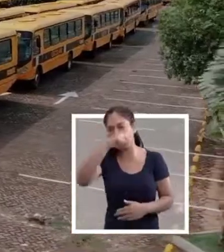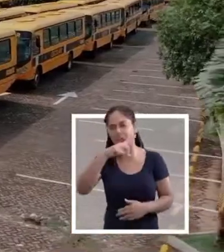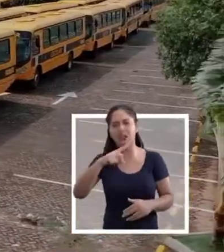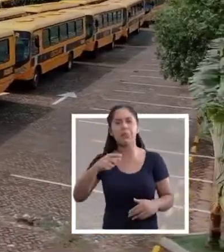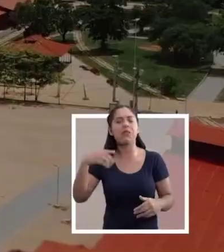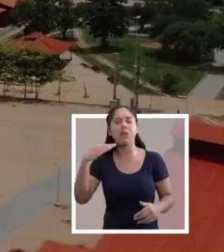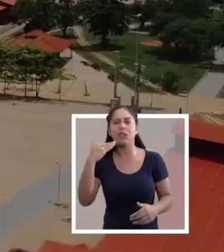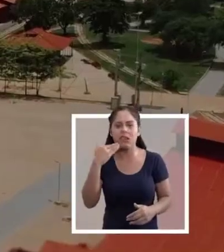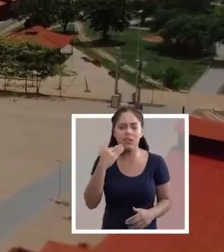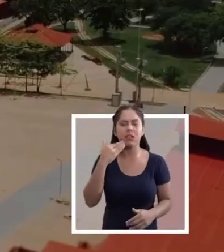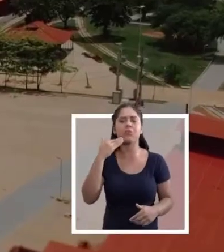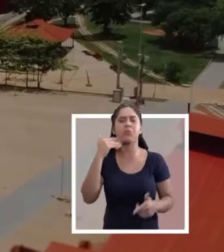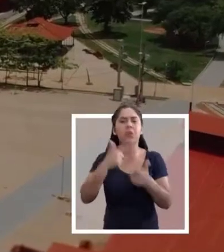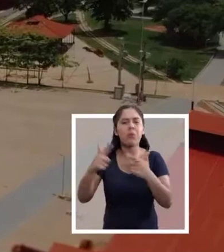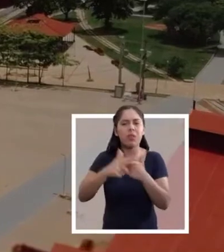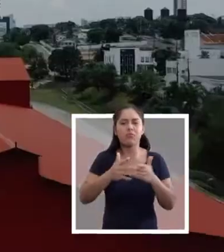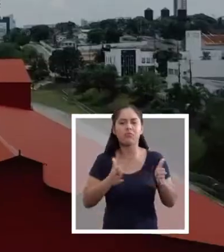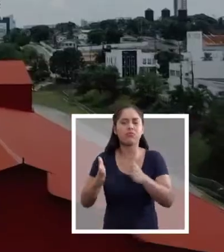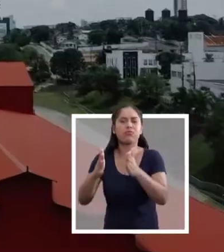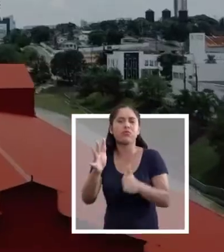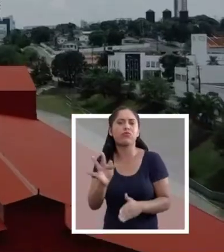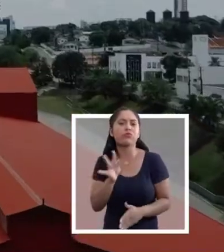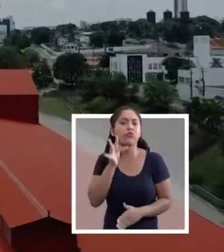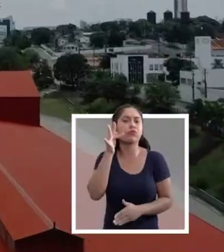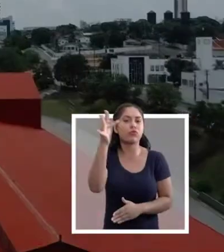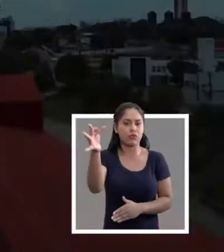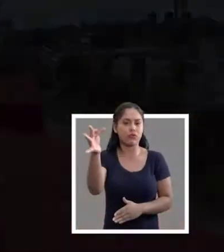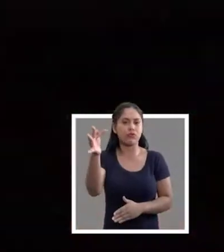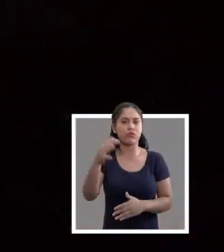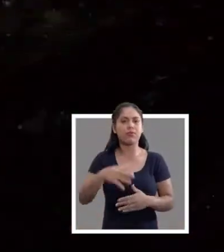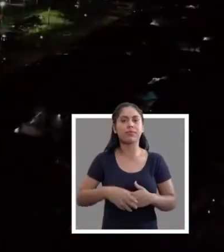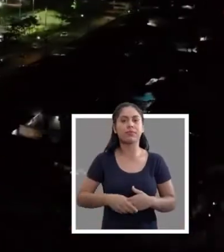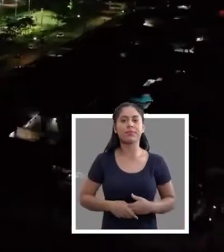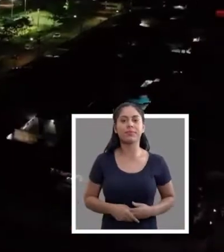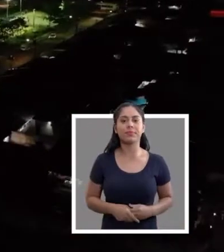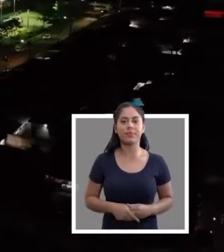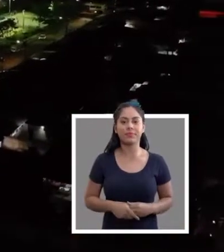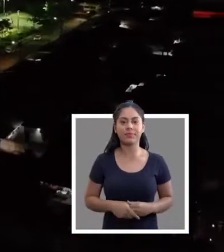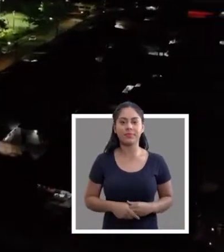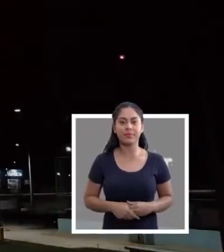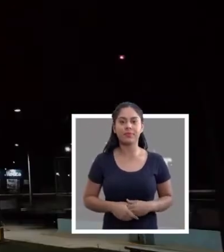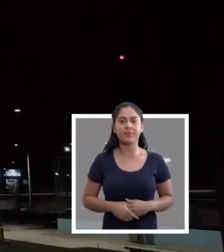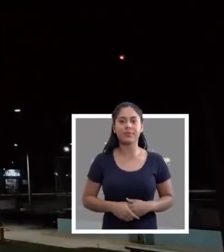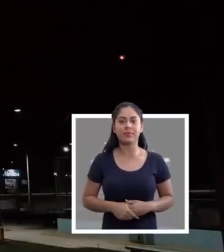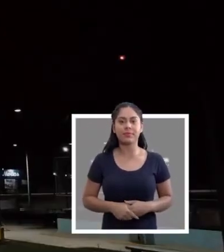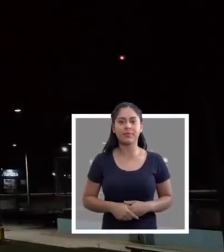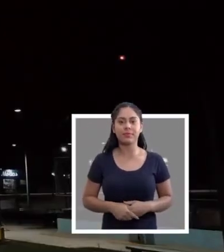para nos colocar nos trilhos do futuro. Cidade Iluminada.